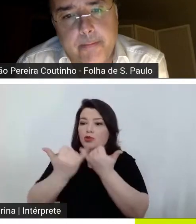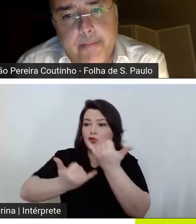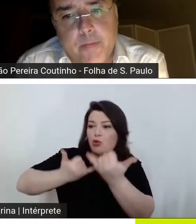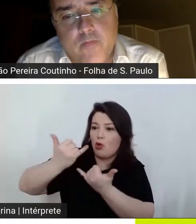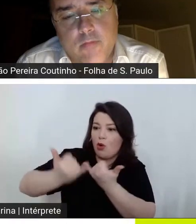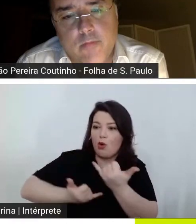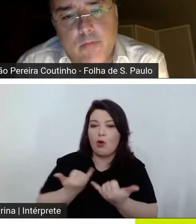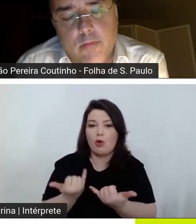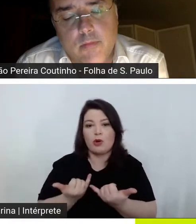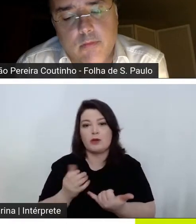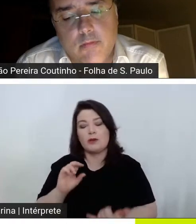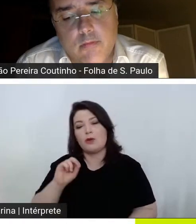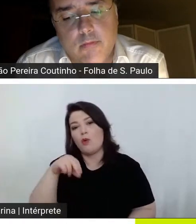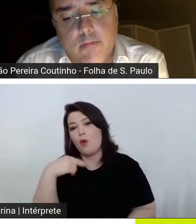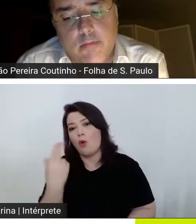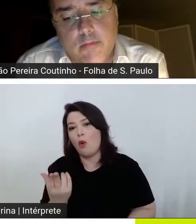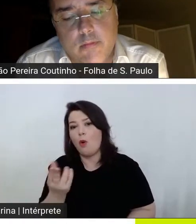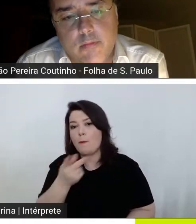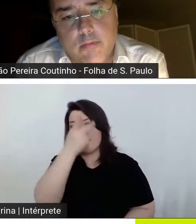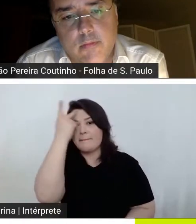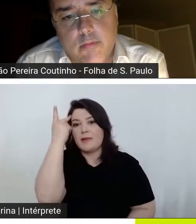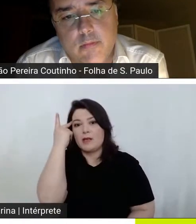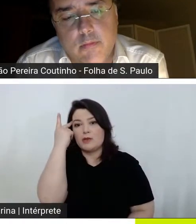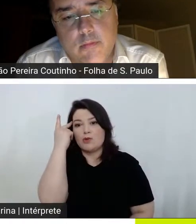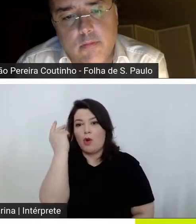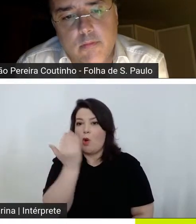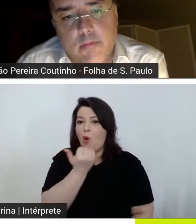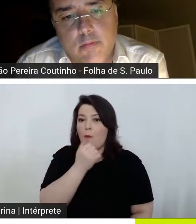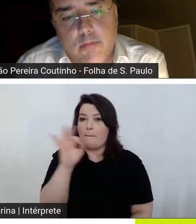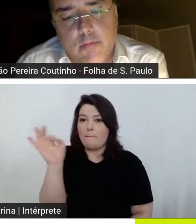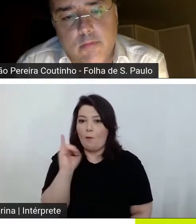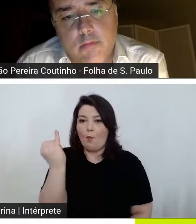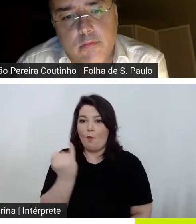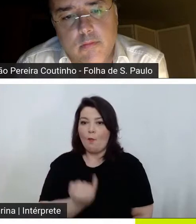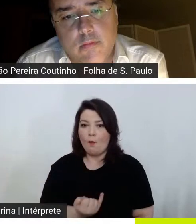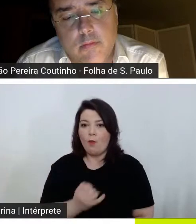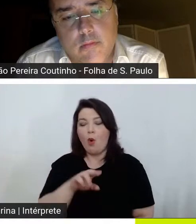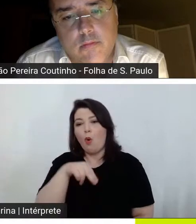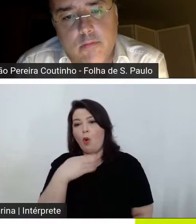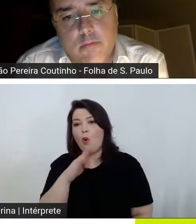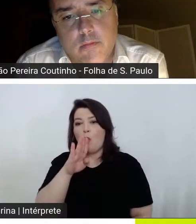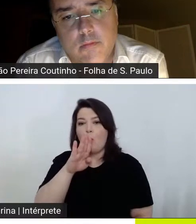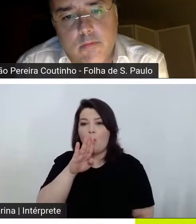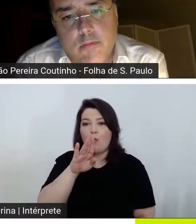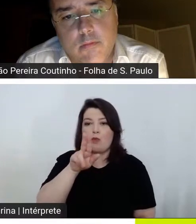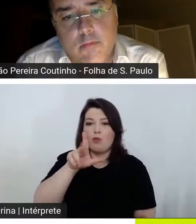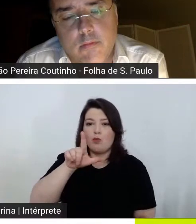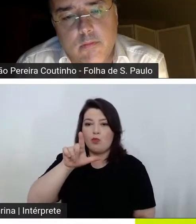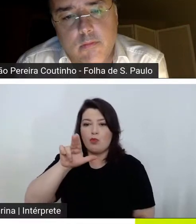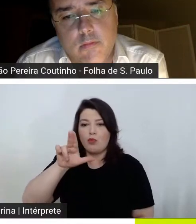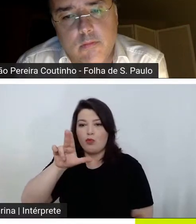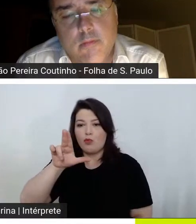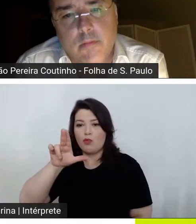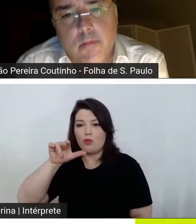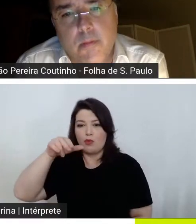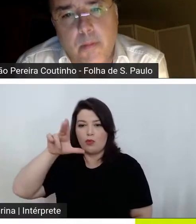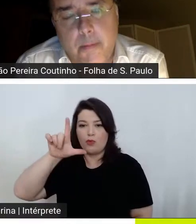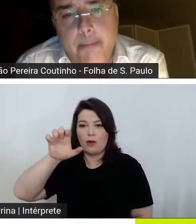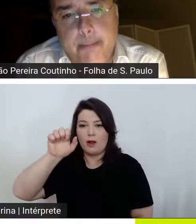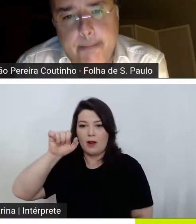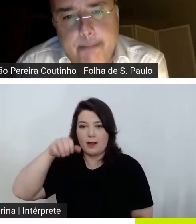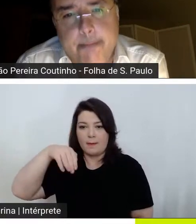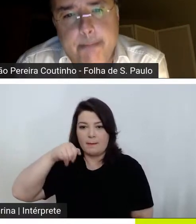a anorexia a bulimia todos os atos compulsivos porque eles não passam